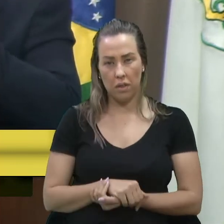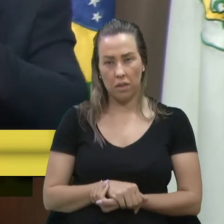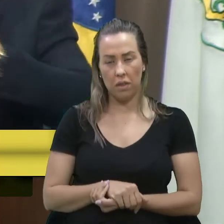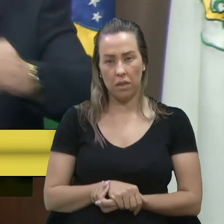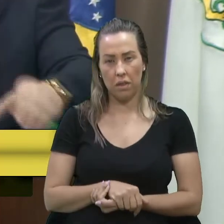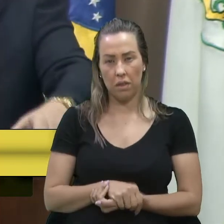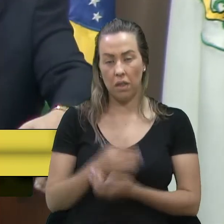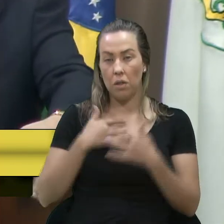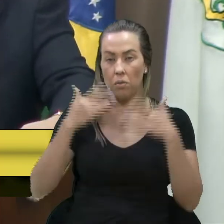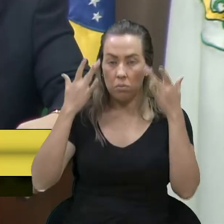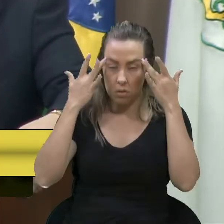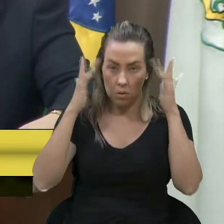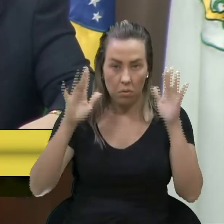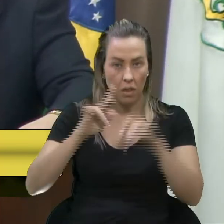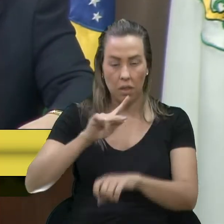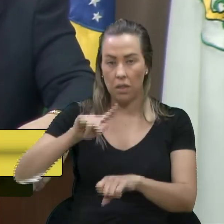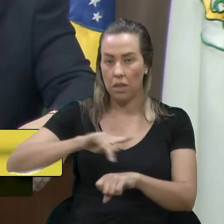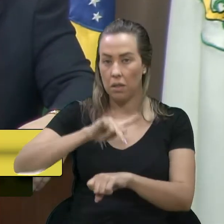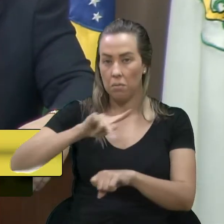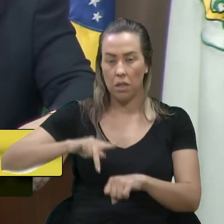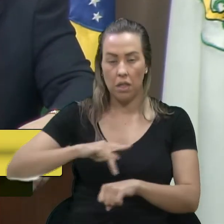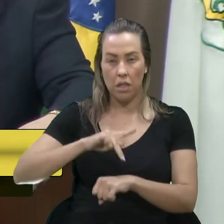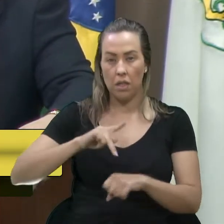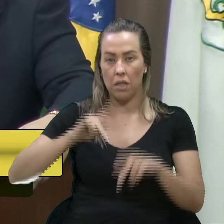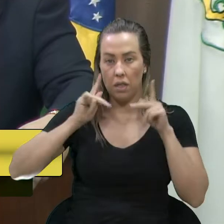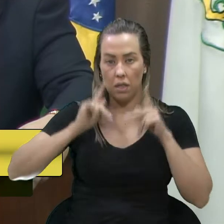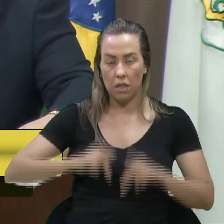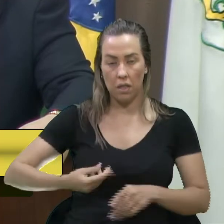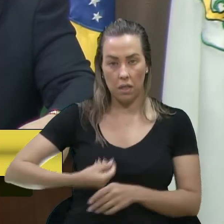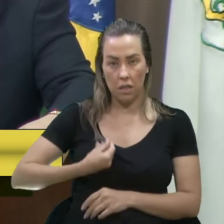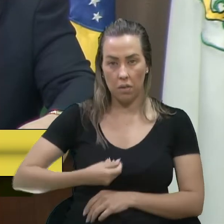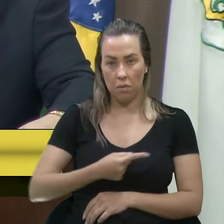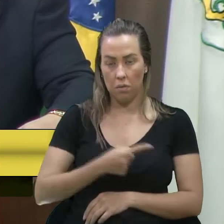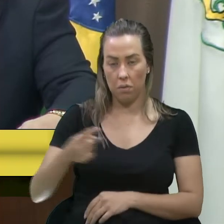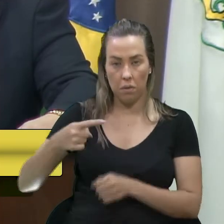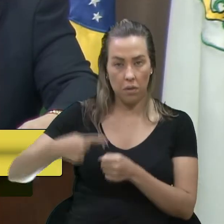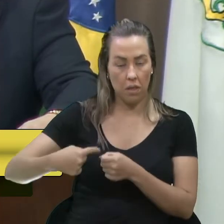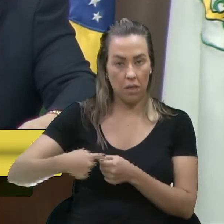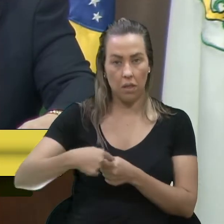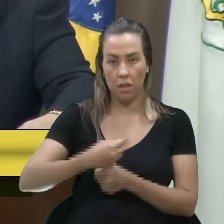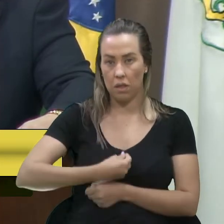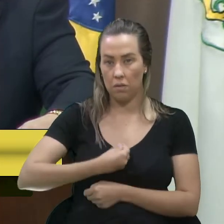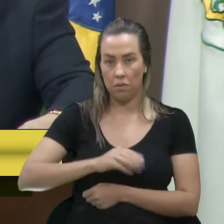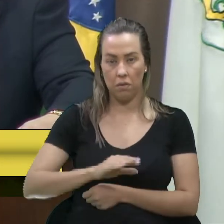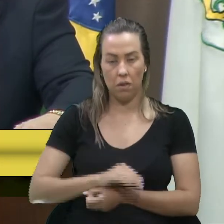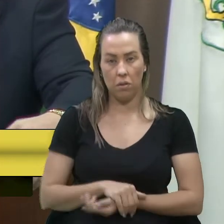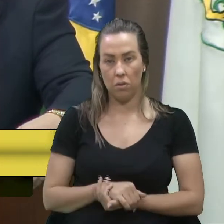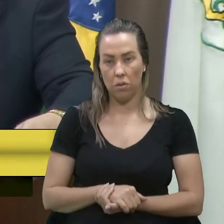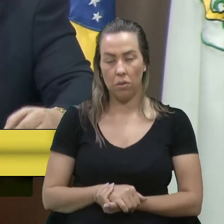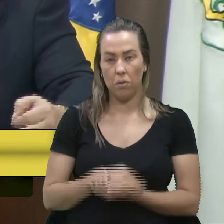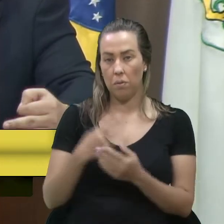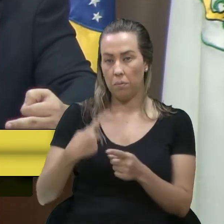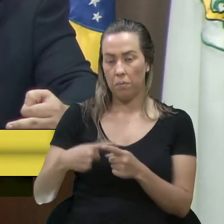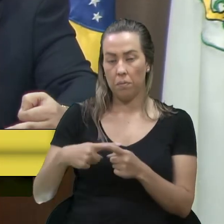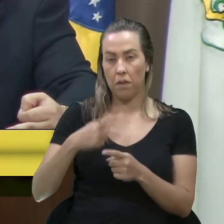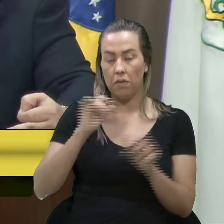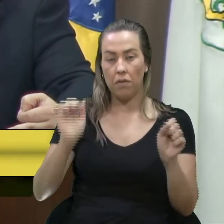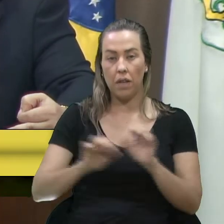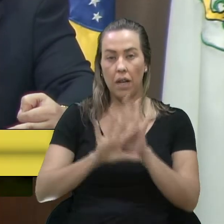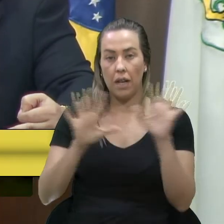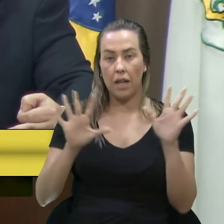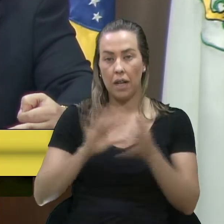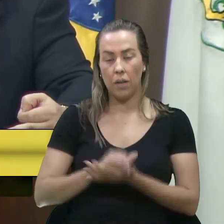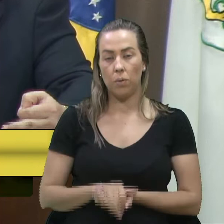eu não sei em que país as pessoas estão morando, eu não sei em que município que as pessoas estão morando, porque a gente deixa claro